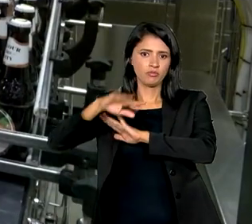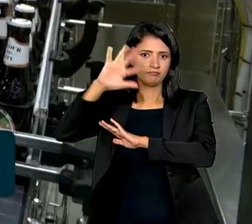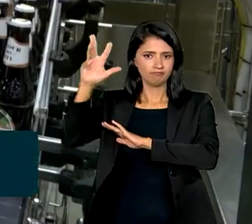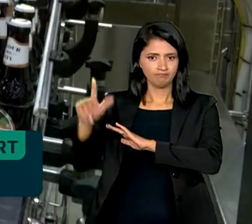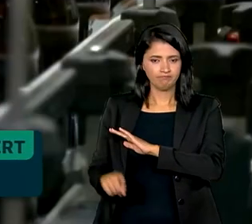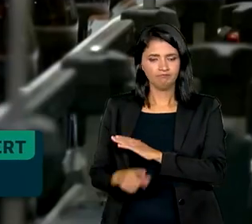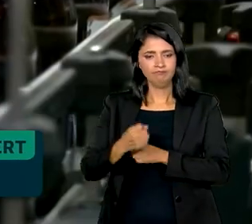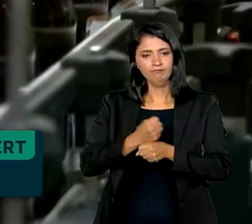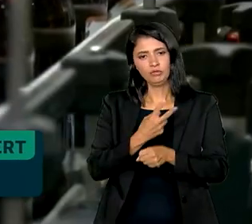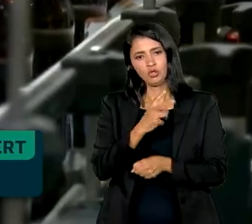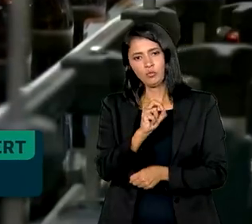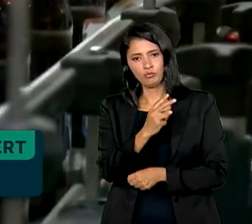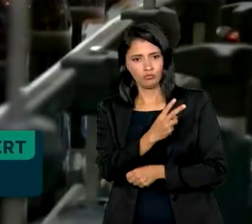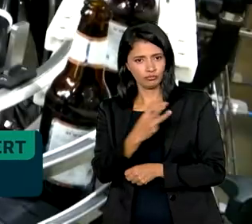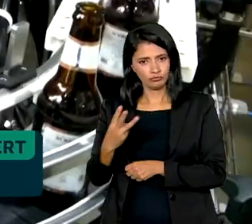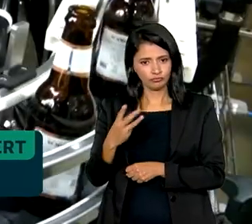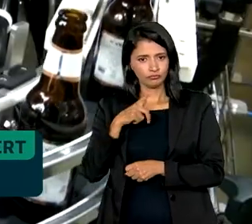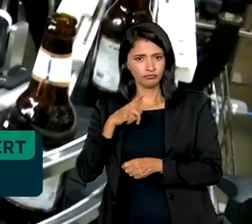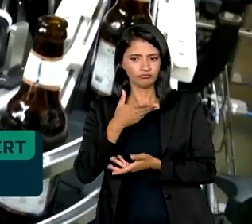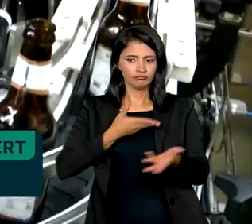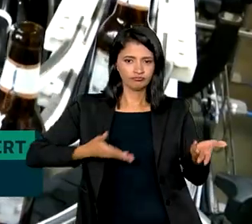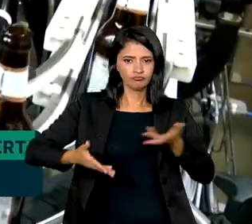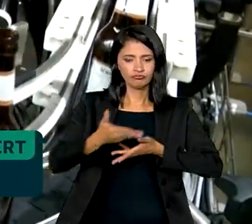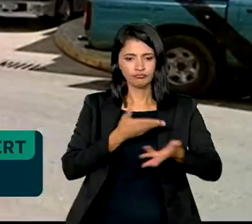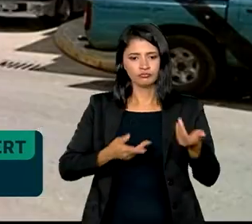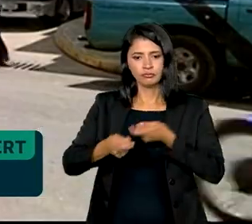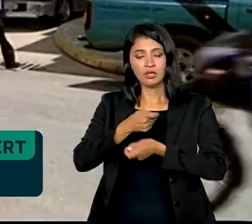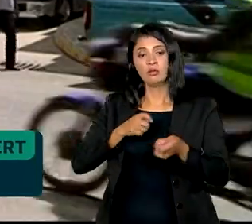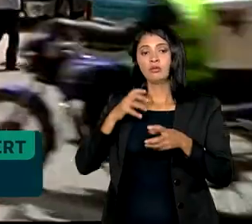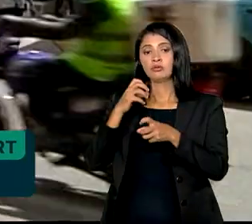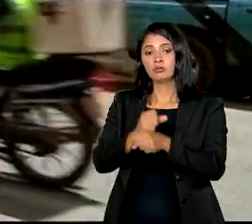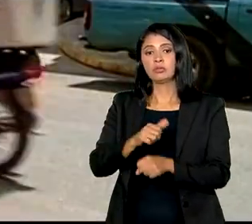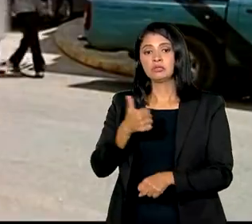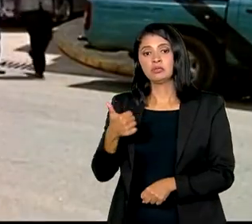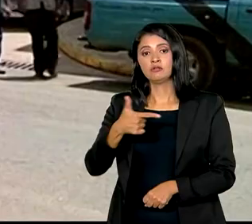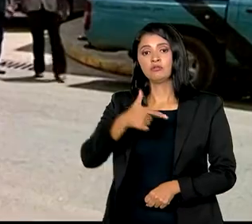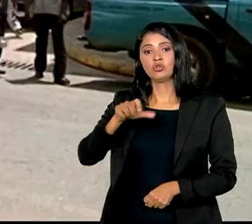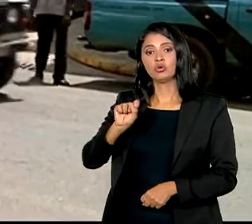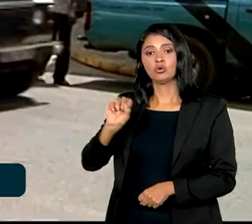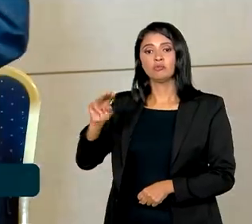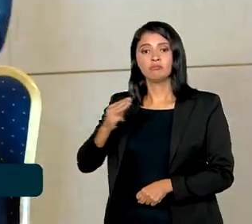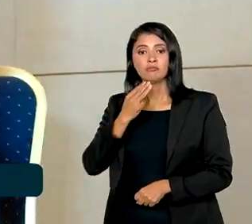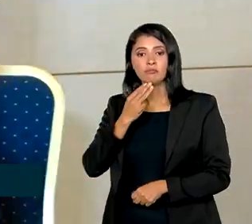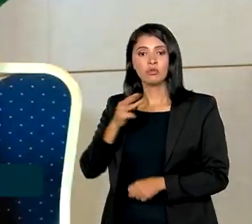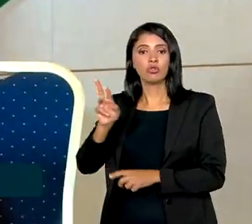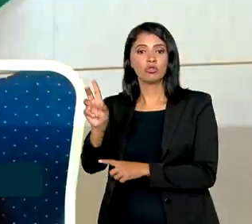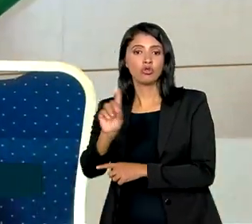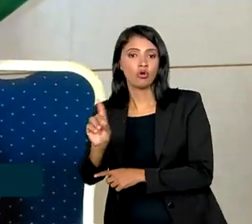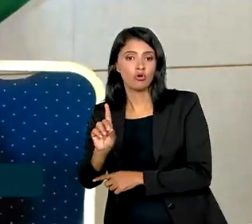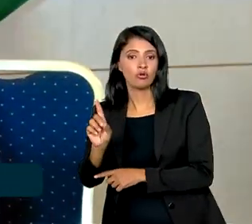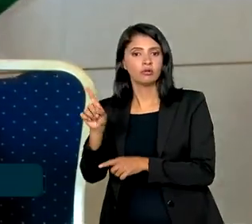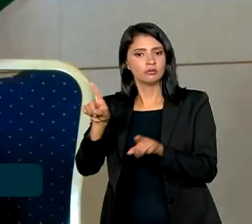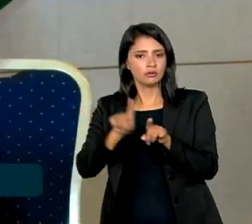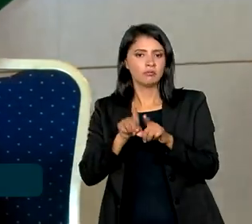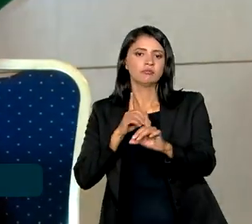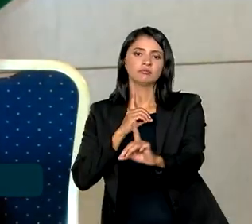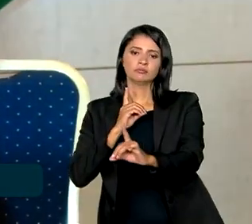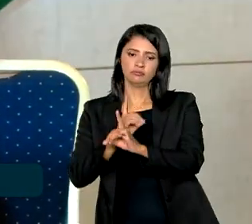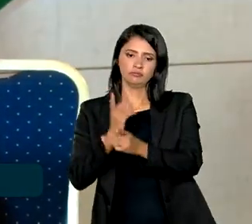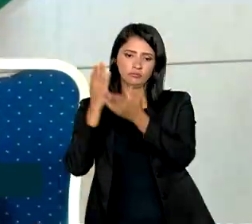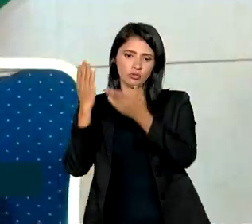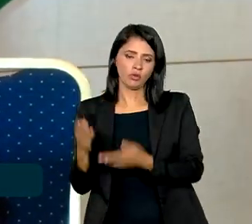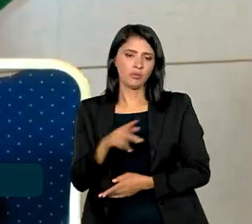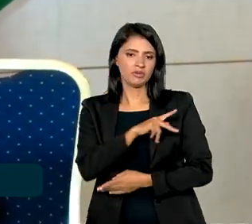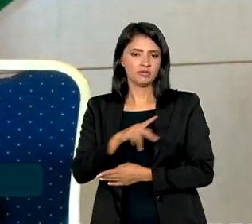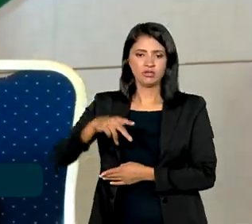2023, o intercâmbio comercial foi de 128 milhões de dólares. Lula também se reuniu com o presidente da